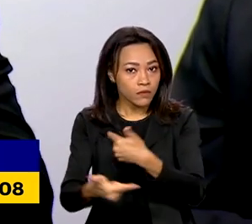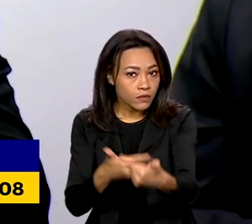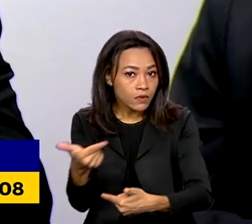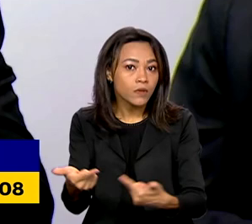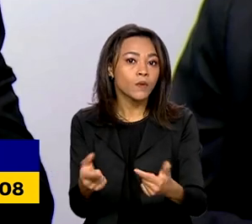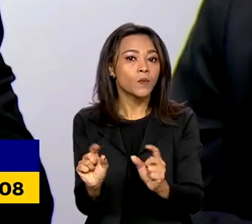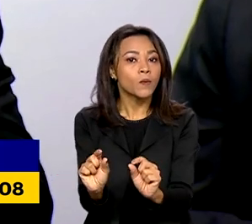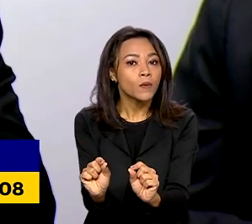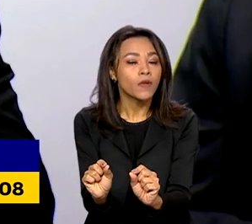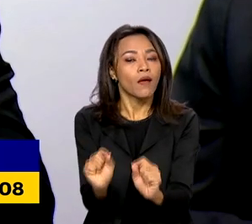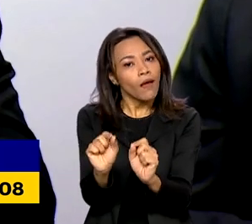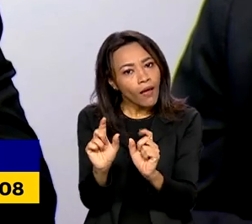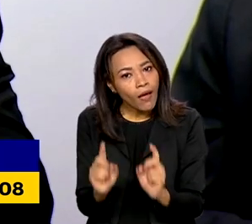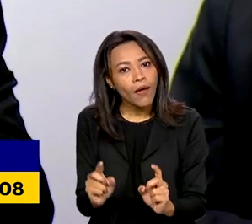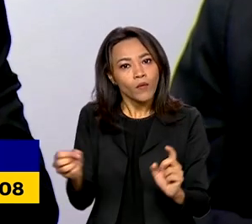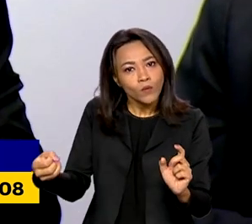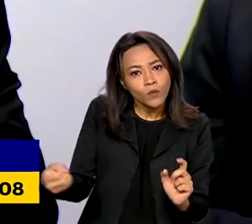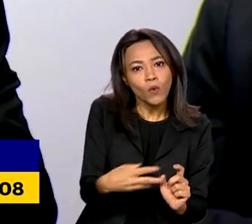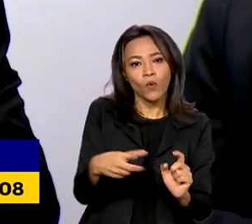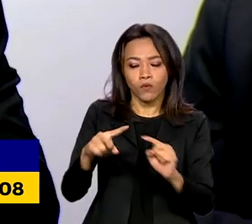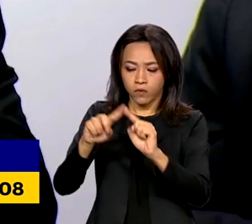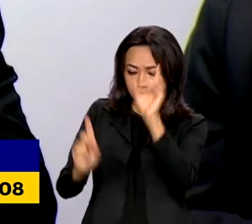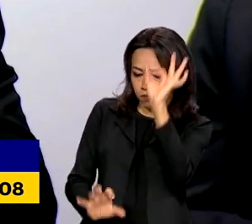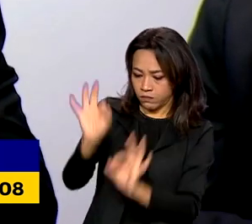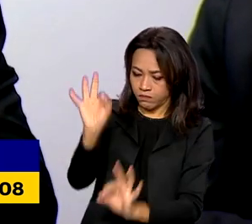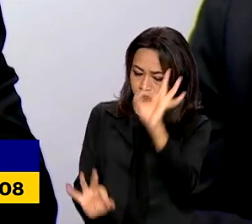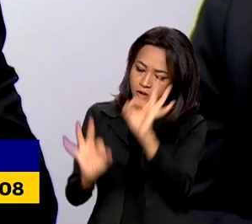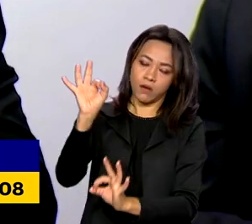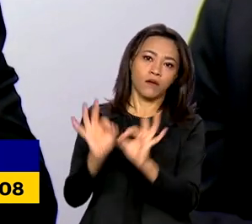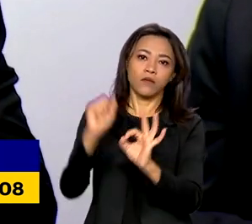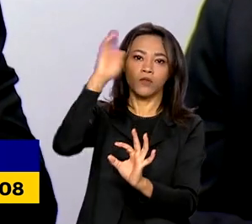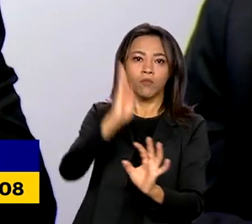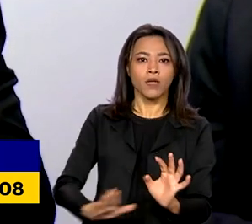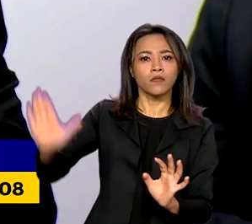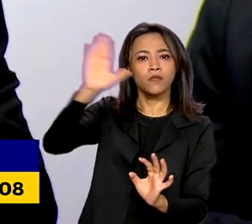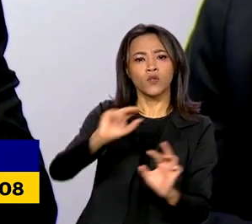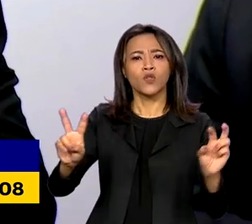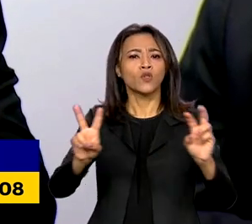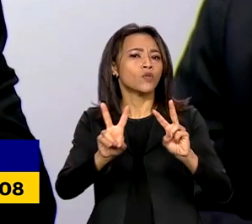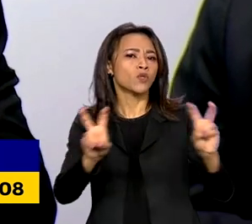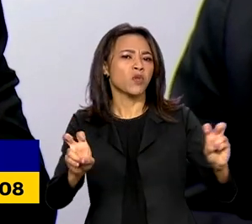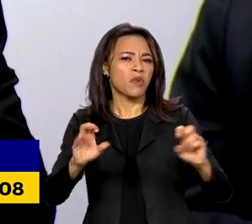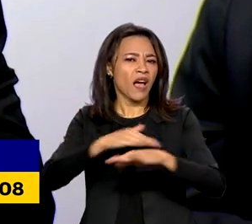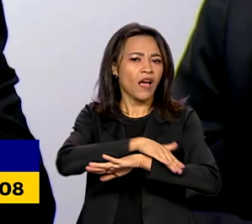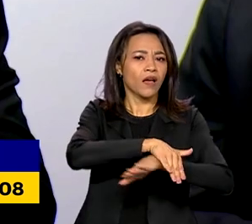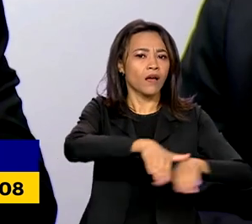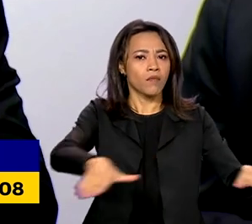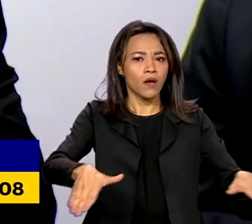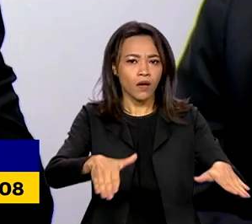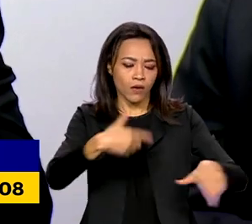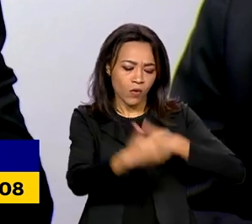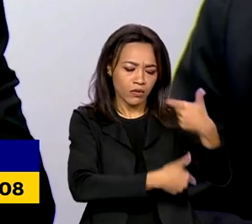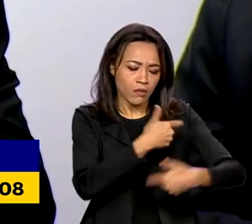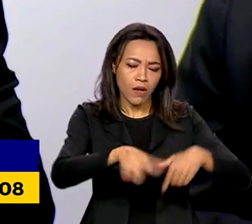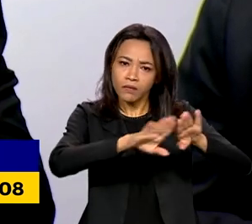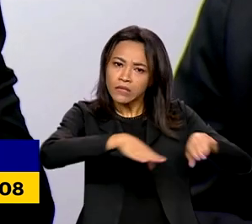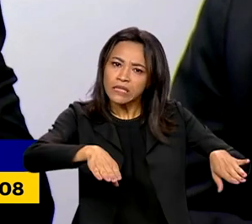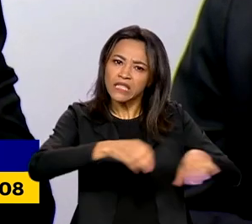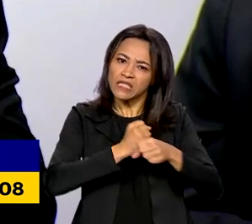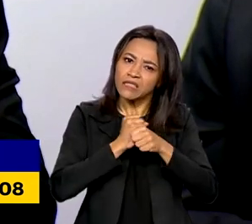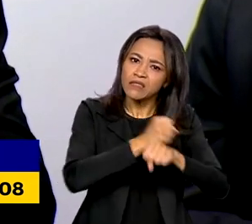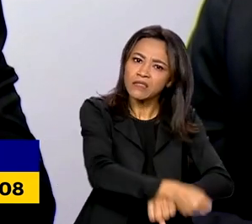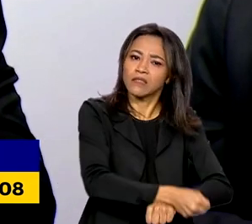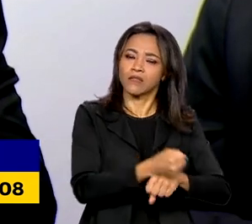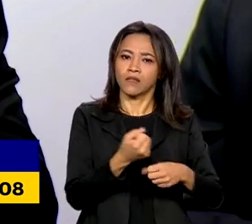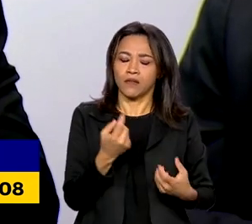é construir o novo Plano Nacional de Erradicação do Trabalho Infantil, olhando para o nosso mundo, para a situação